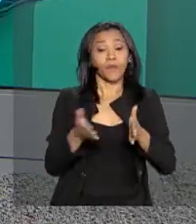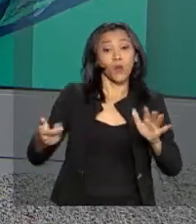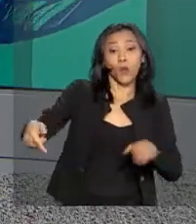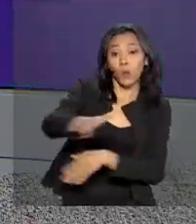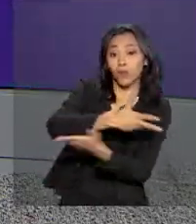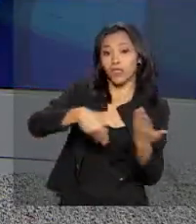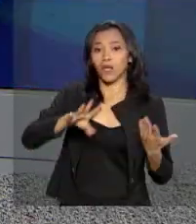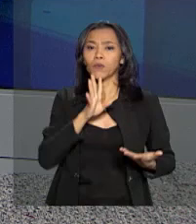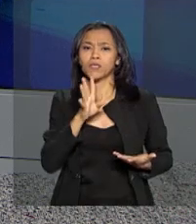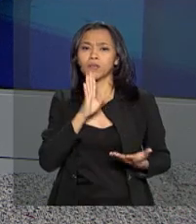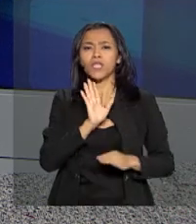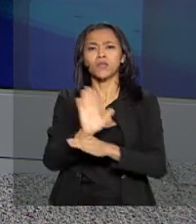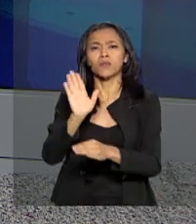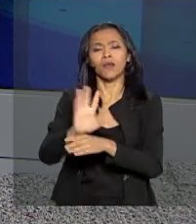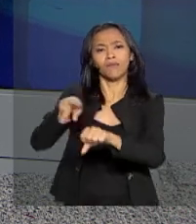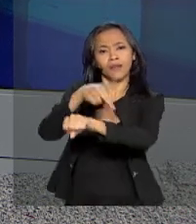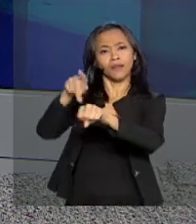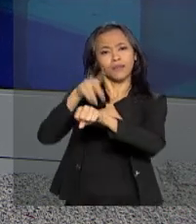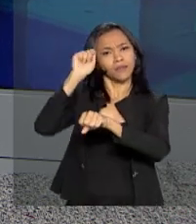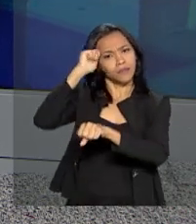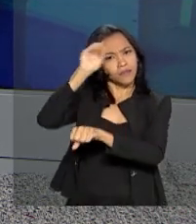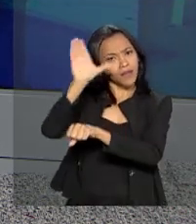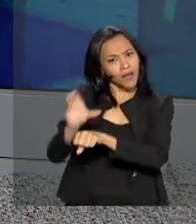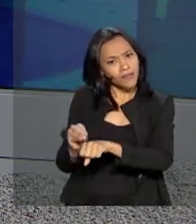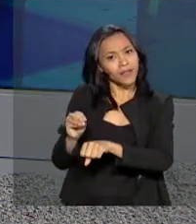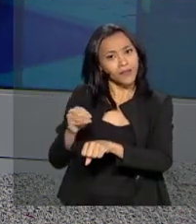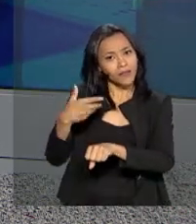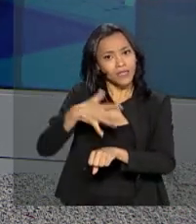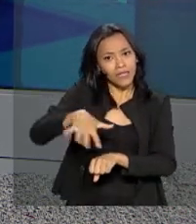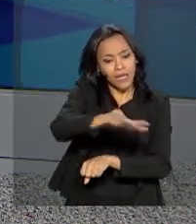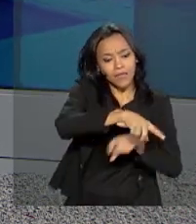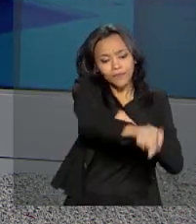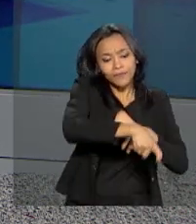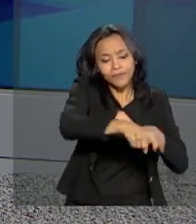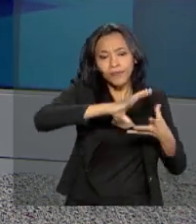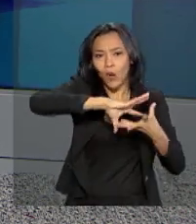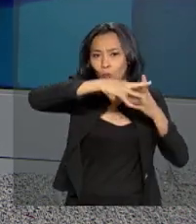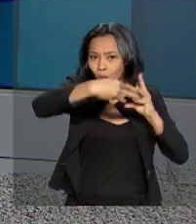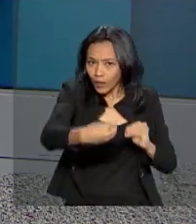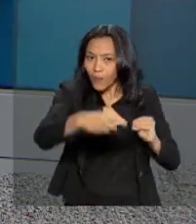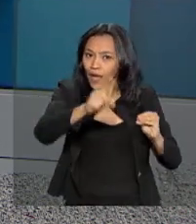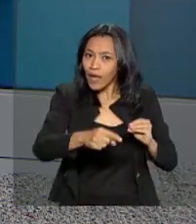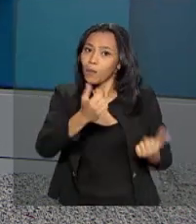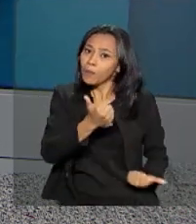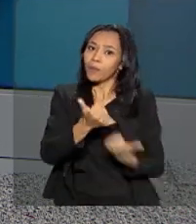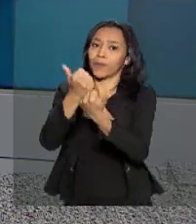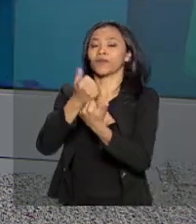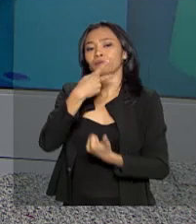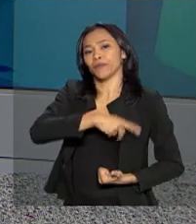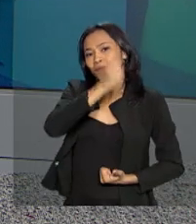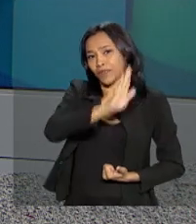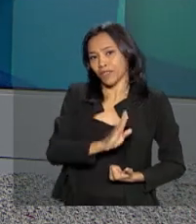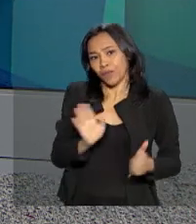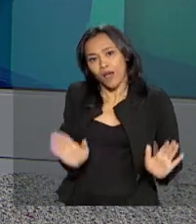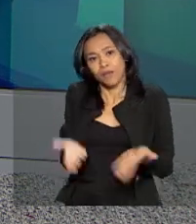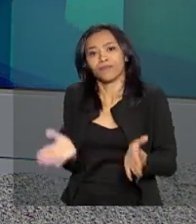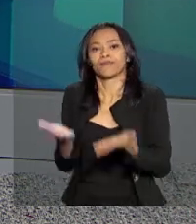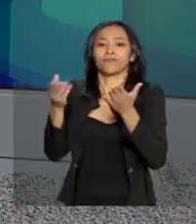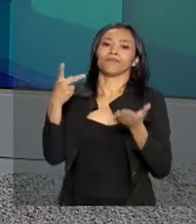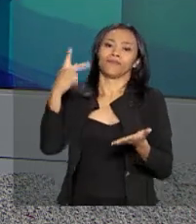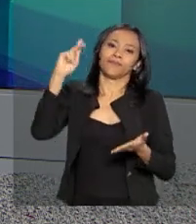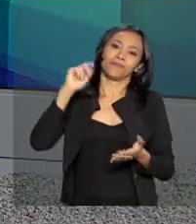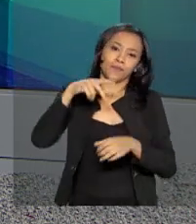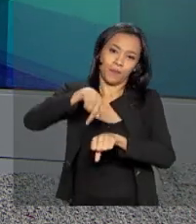ajudar países africanos a desenvolver a produção do algodão, uma parceria brasileira que ainda ajuda a melhorar a segurança alimentar na região.